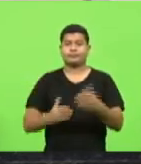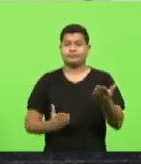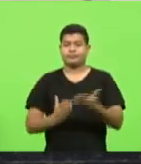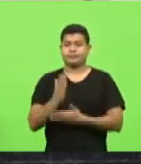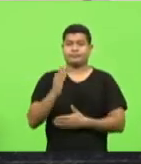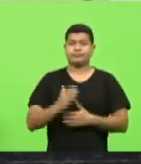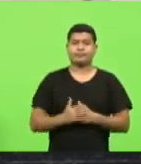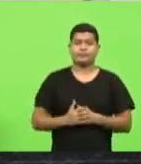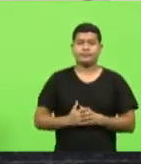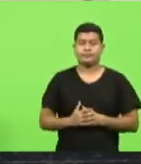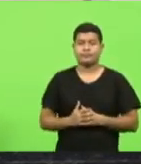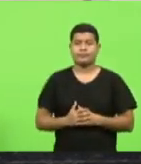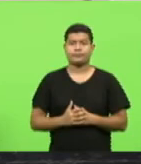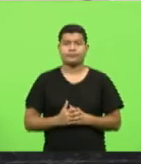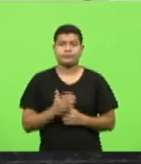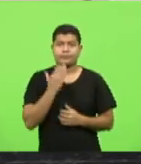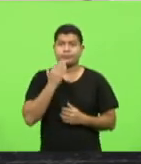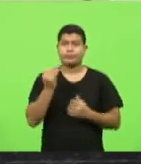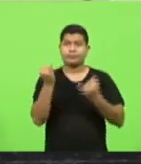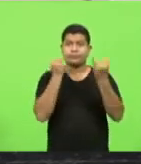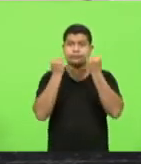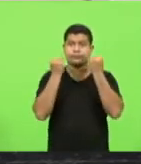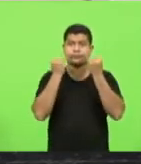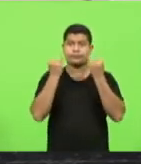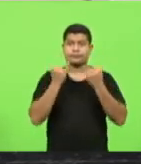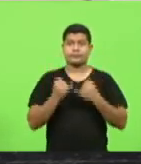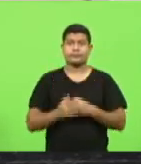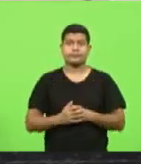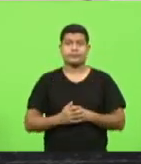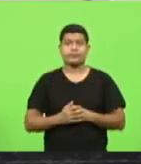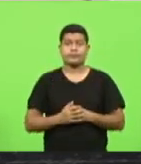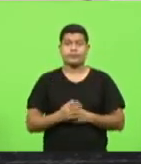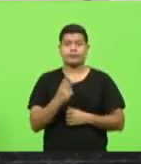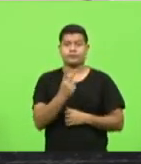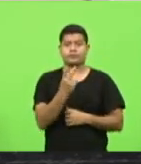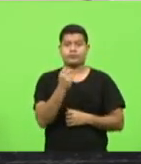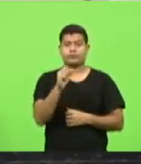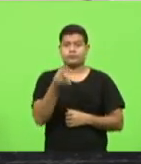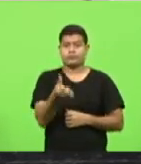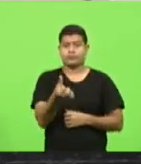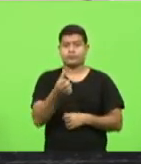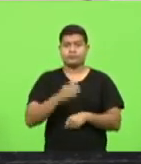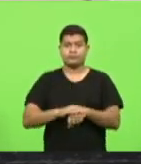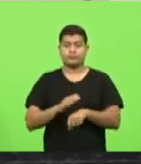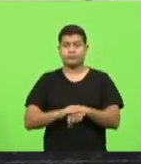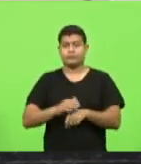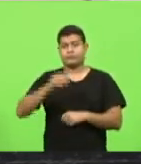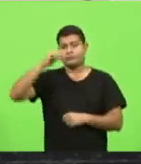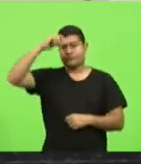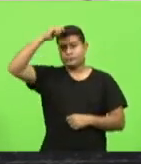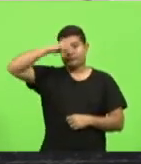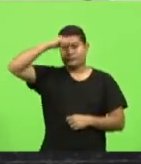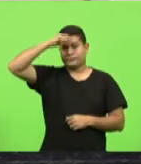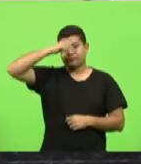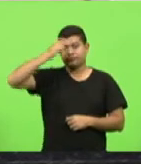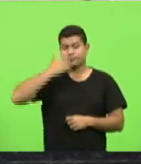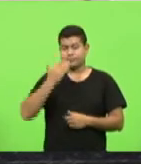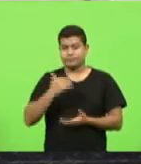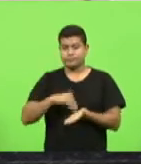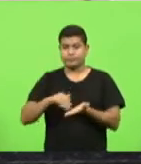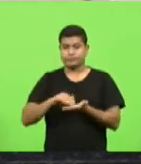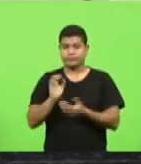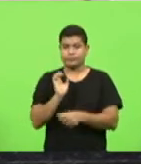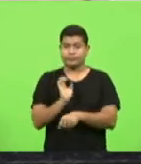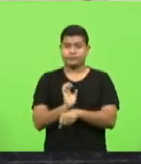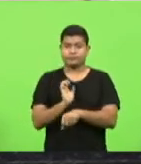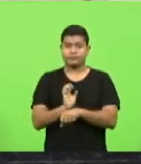pedido de informação pedido de informação 286 deputado Maurício Cudilac solicita ao secretário do estado